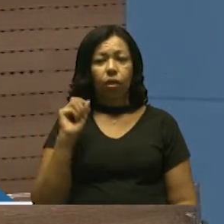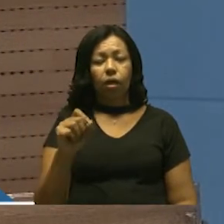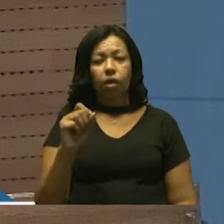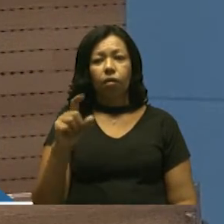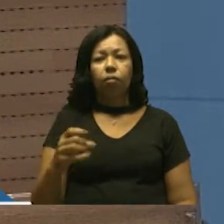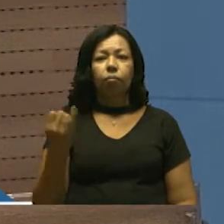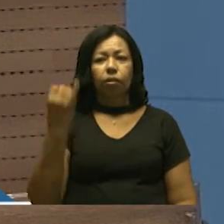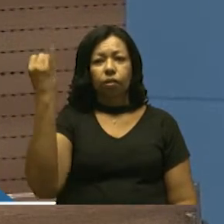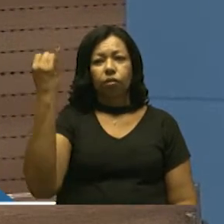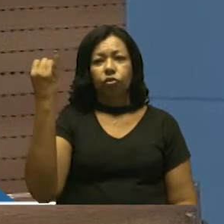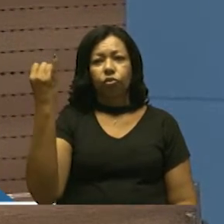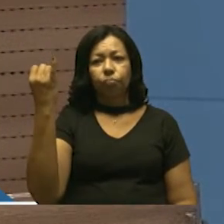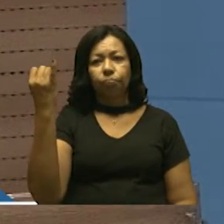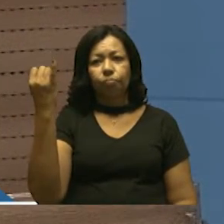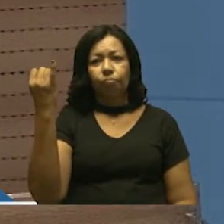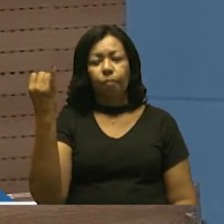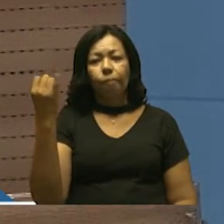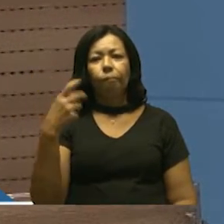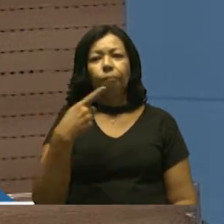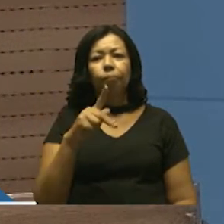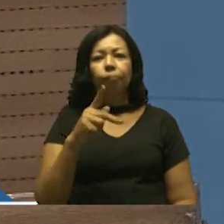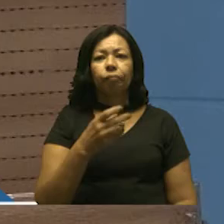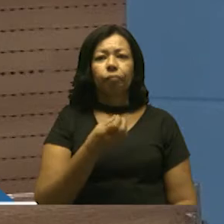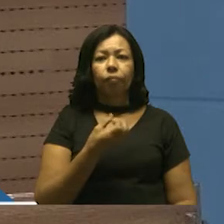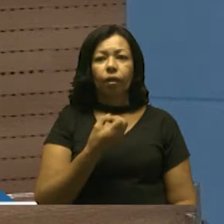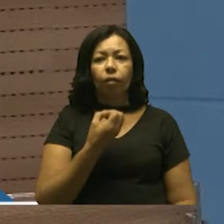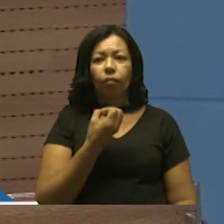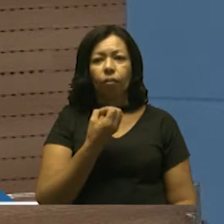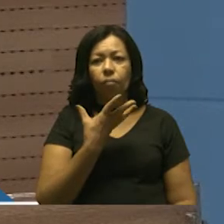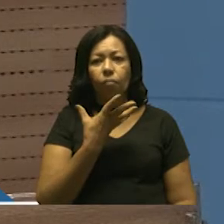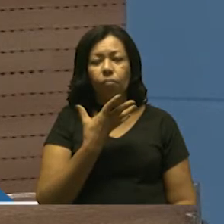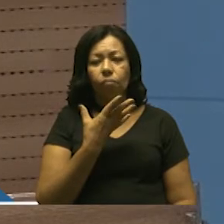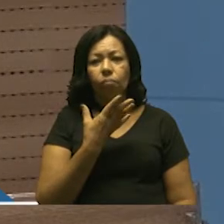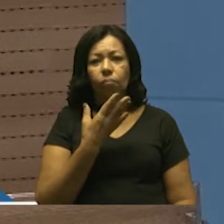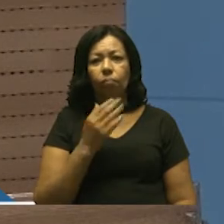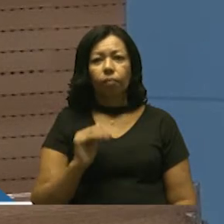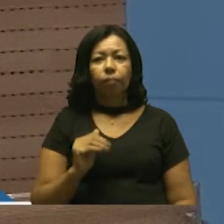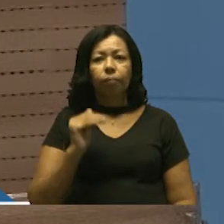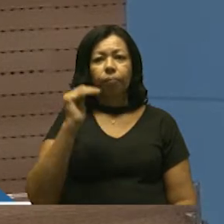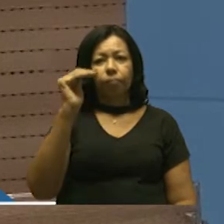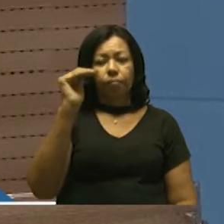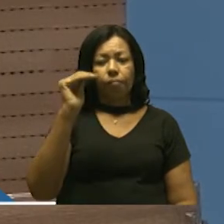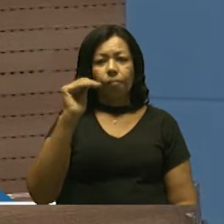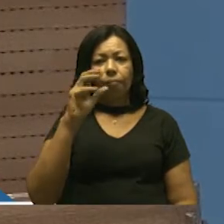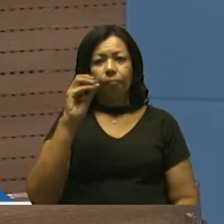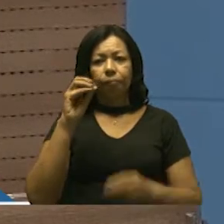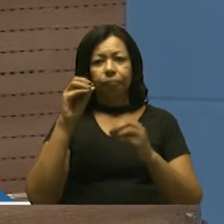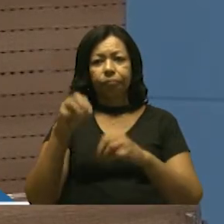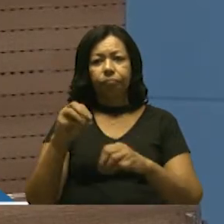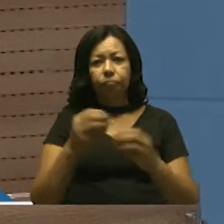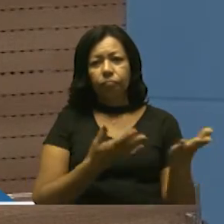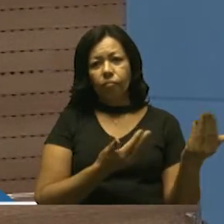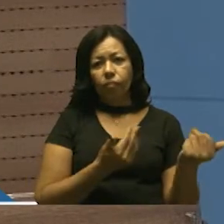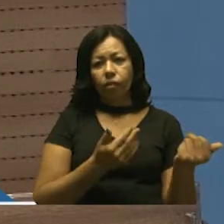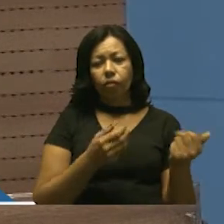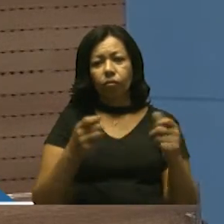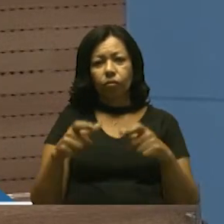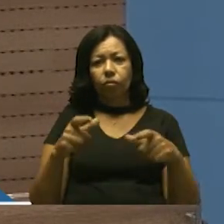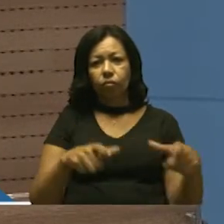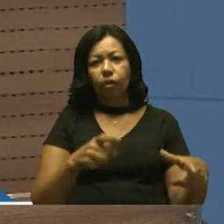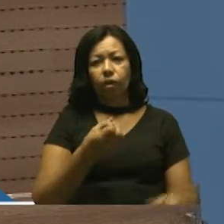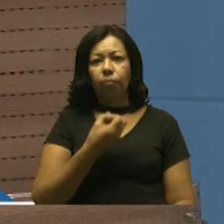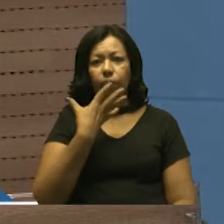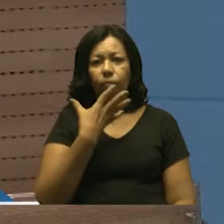é importante para o bom andamento e colocar a juventude nos bons caminhos.